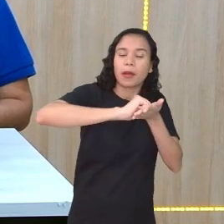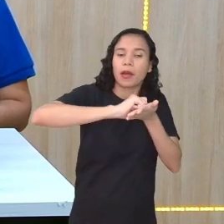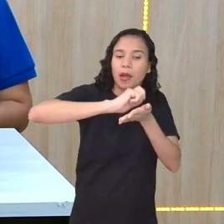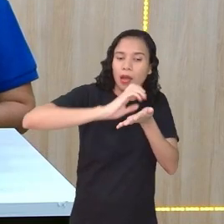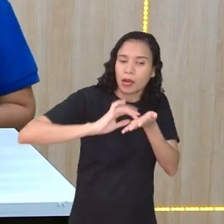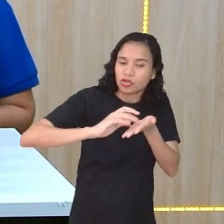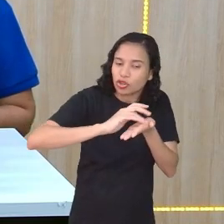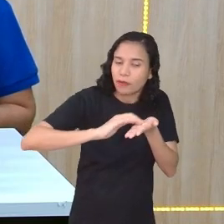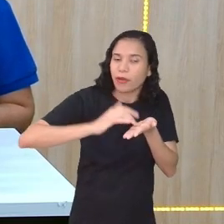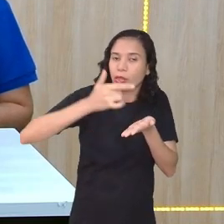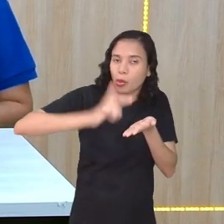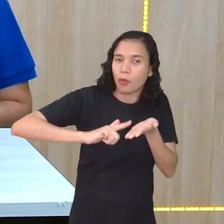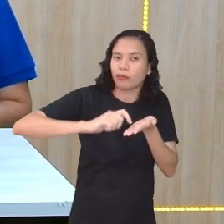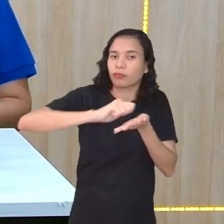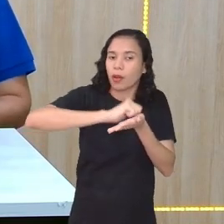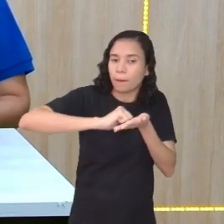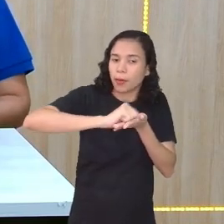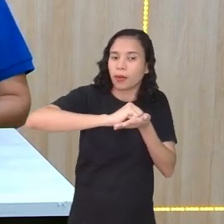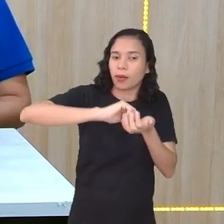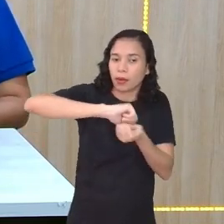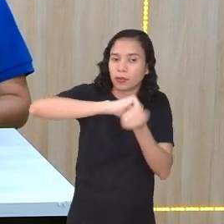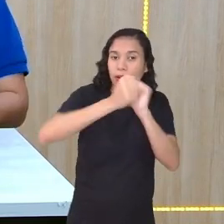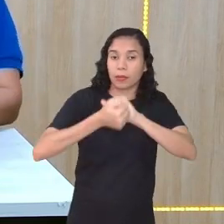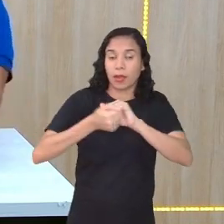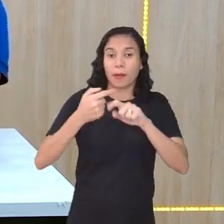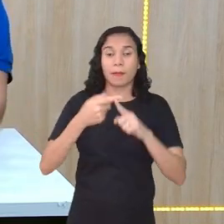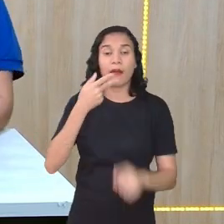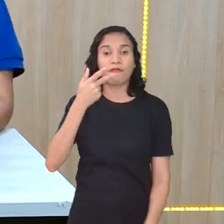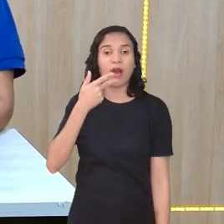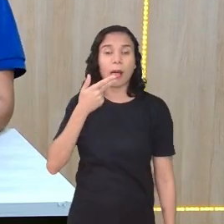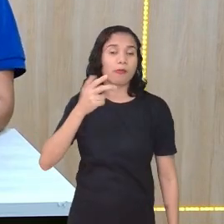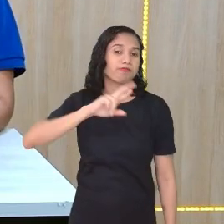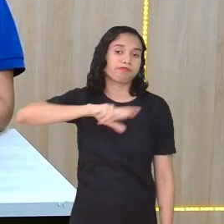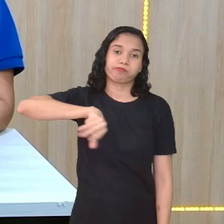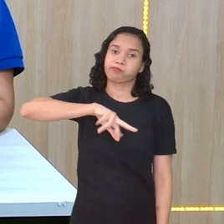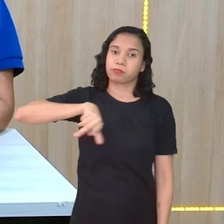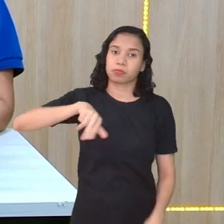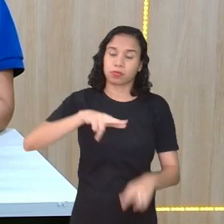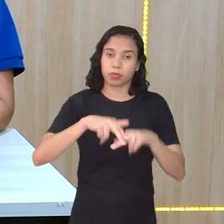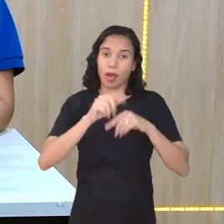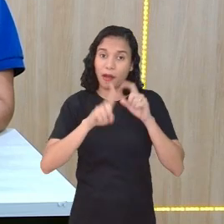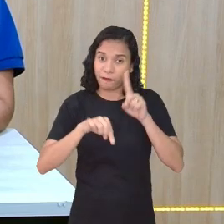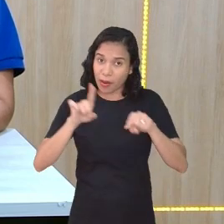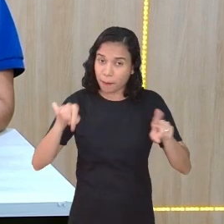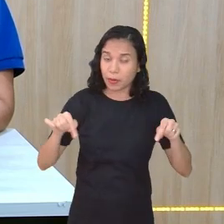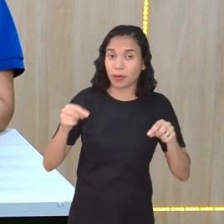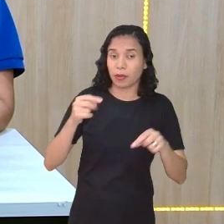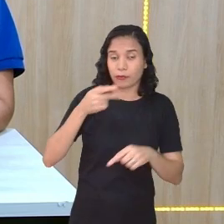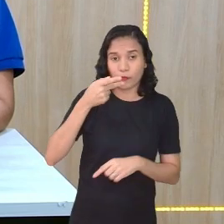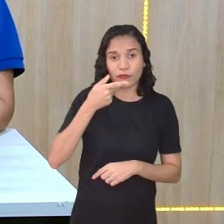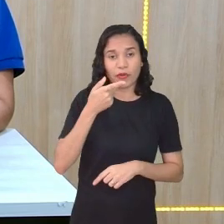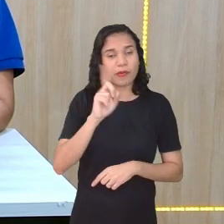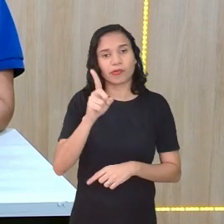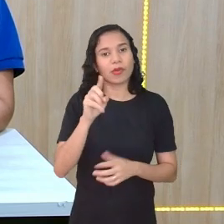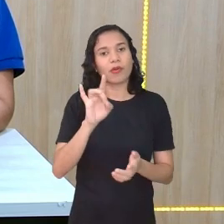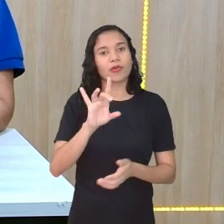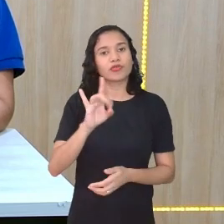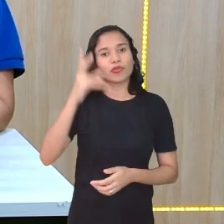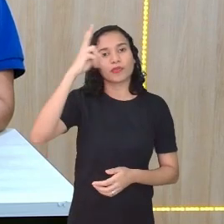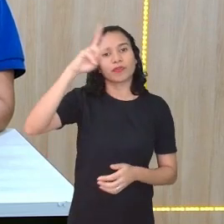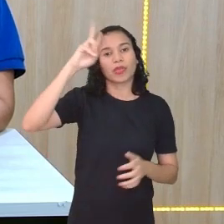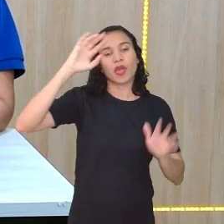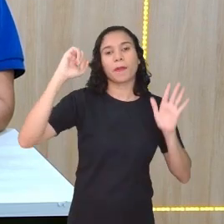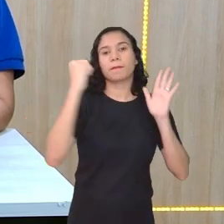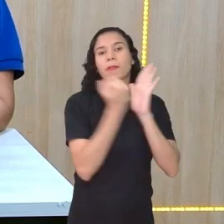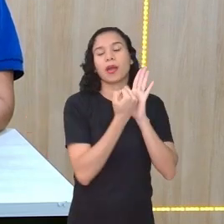apagar, readequar, enquanto que na fala não. E essa variabilidade da oralidade, ela não acontece apenas do ponto de vista histórico. Ela